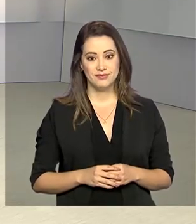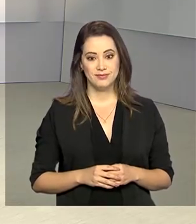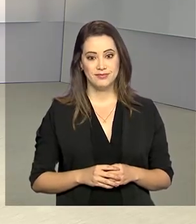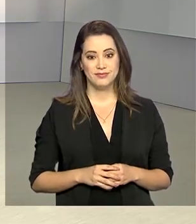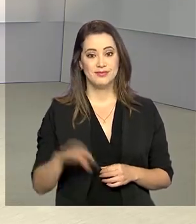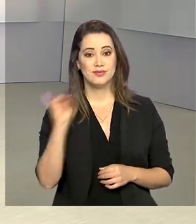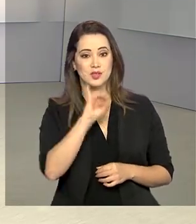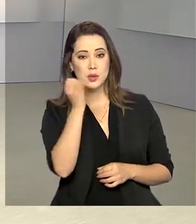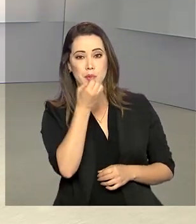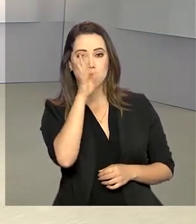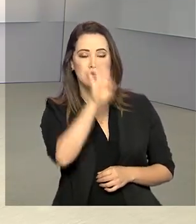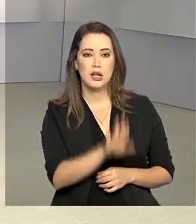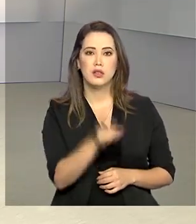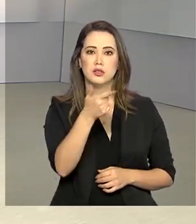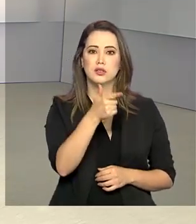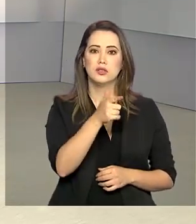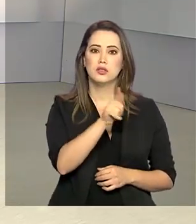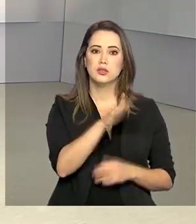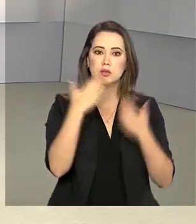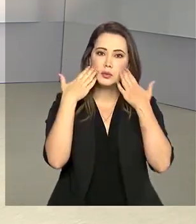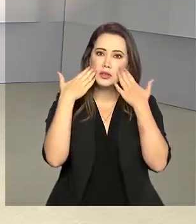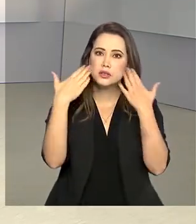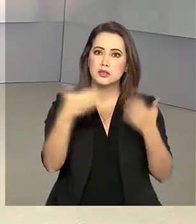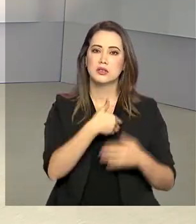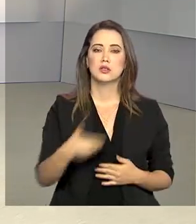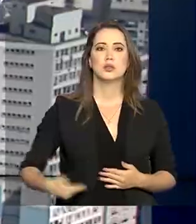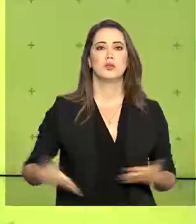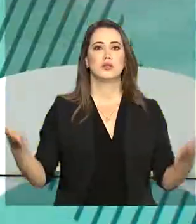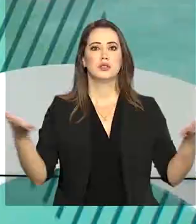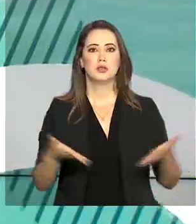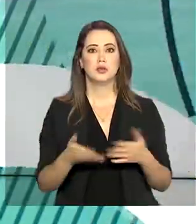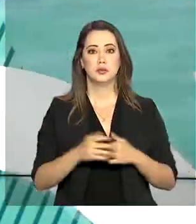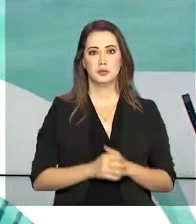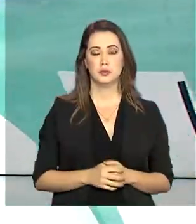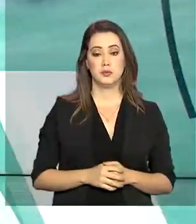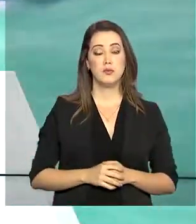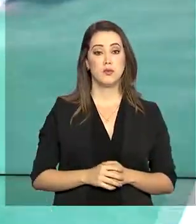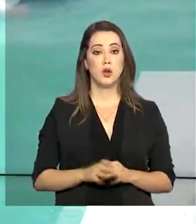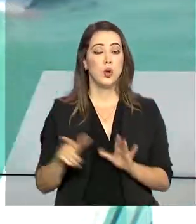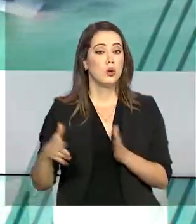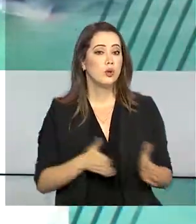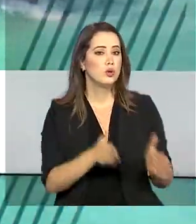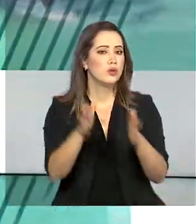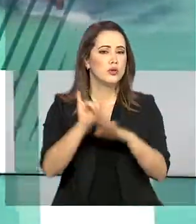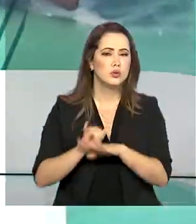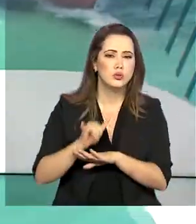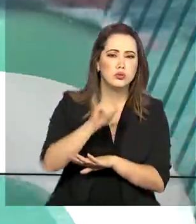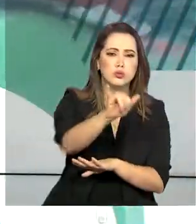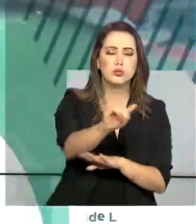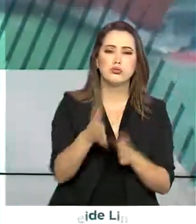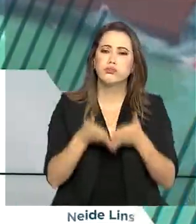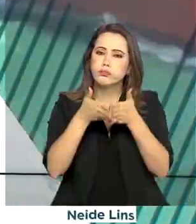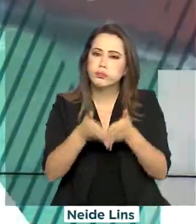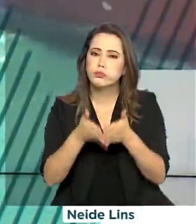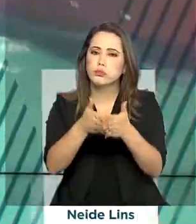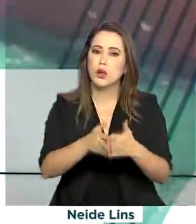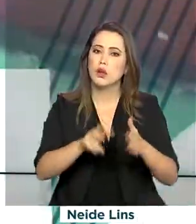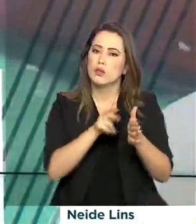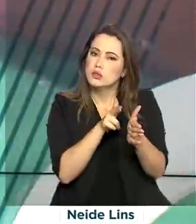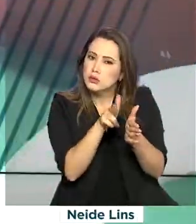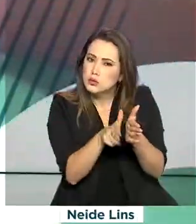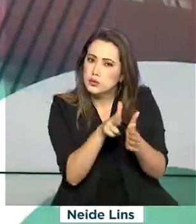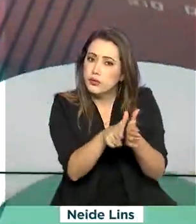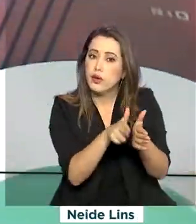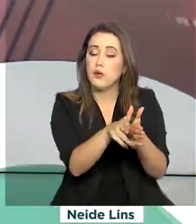Olá, boa tarde. Estamos no ar com o governo agora. Rodovias, aeroportos, portos e ferrovias.